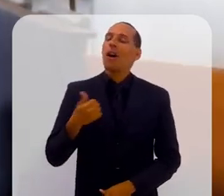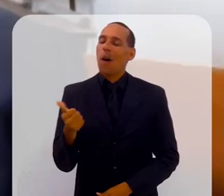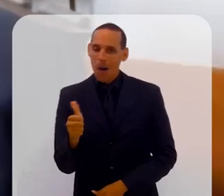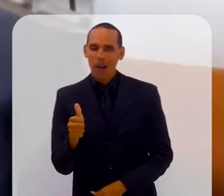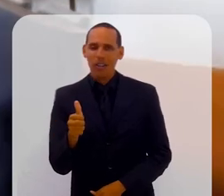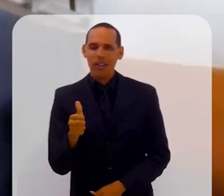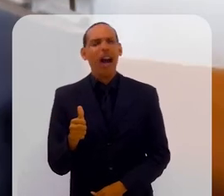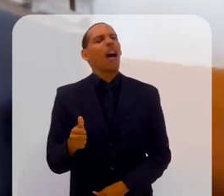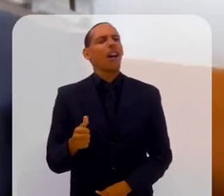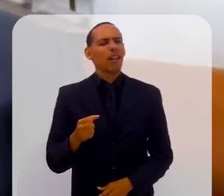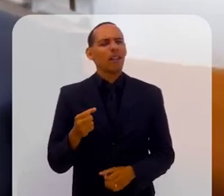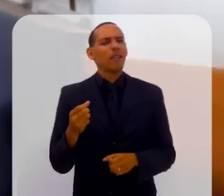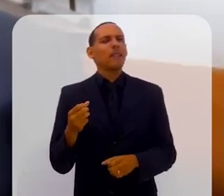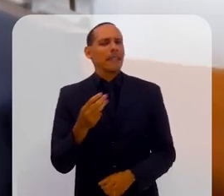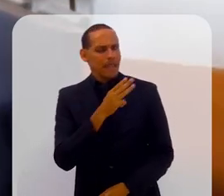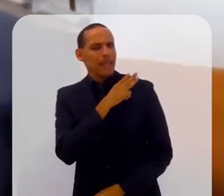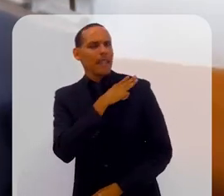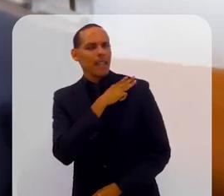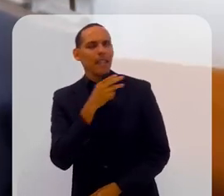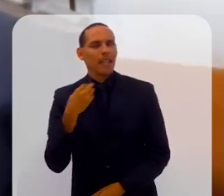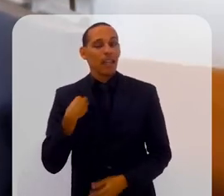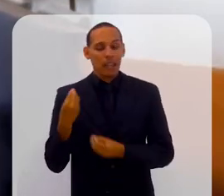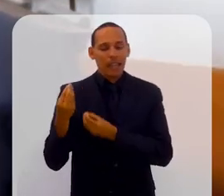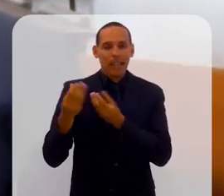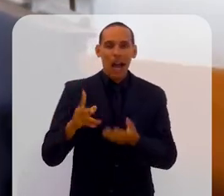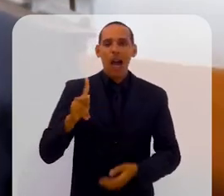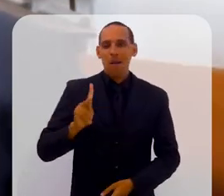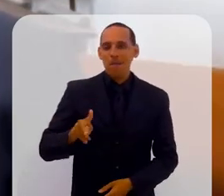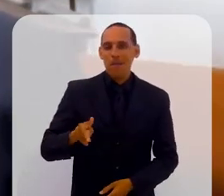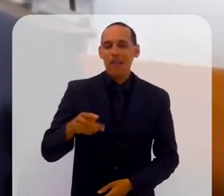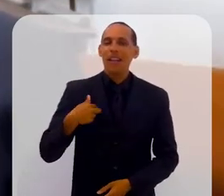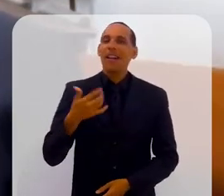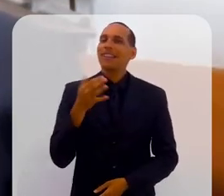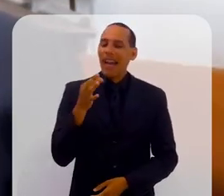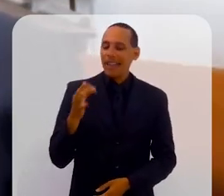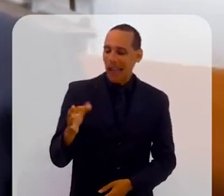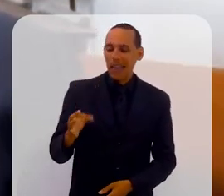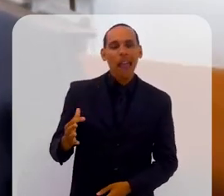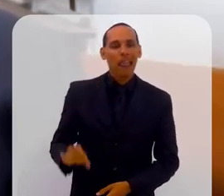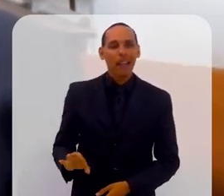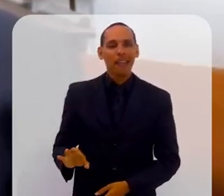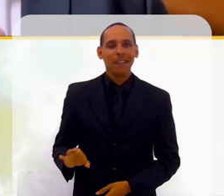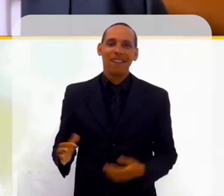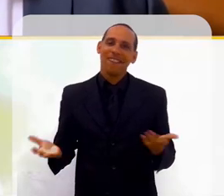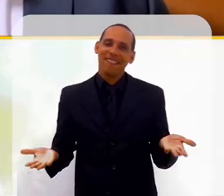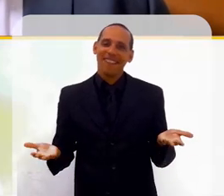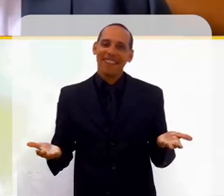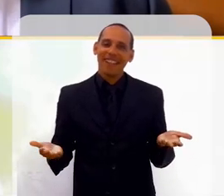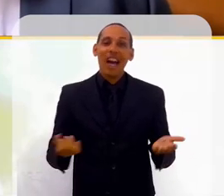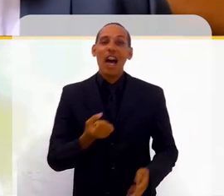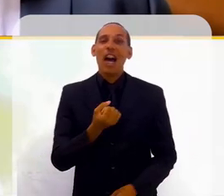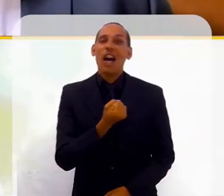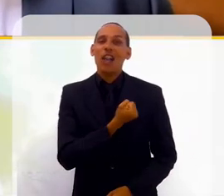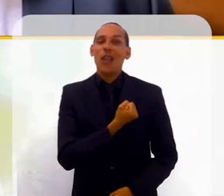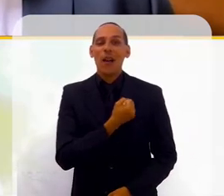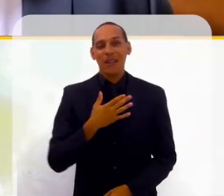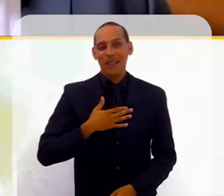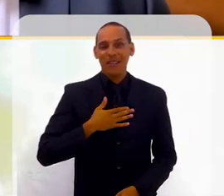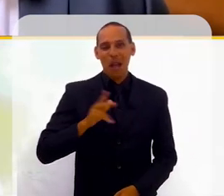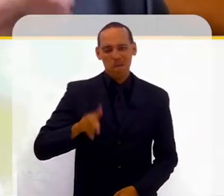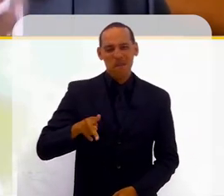11. Aí, ele falou, ah, no terceiro ano, eu vou te devolver aqueles pontos que tu sobrou. Eu falei, beleza. Aí, eu tirei 10 o ano inteiro. Então, minha nota de